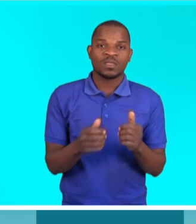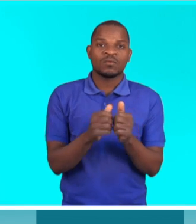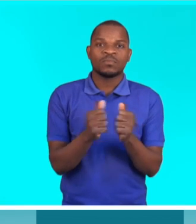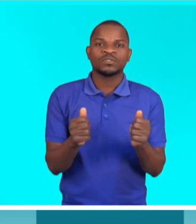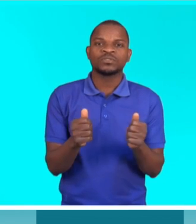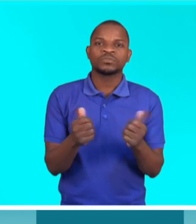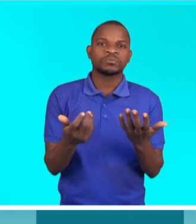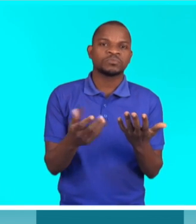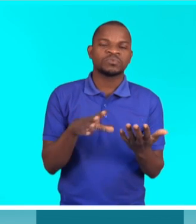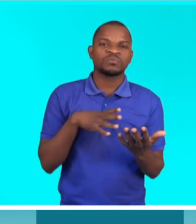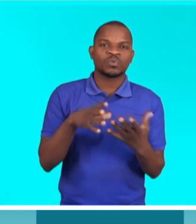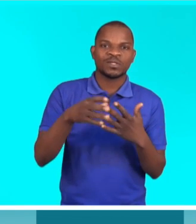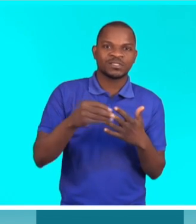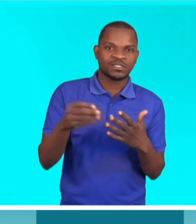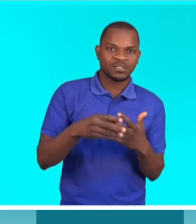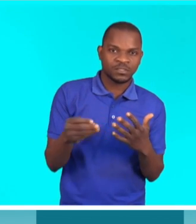Temos a salada.